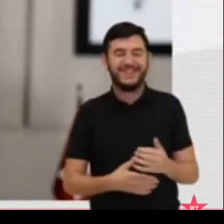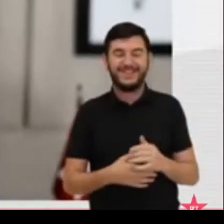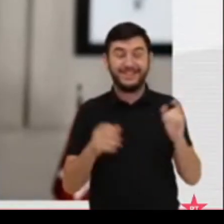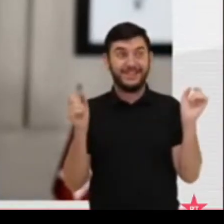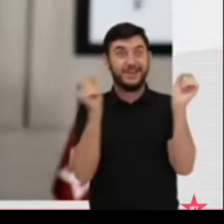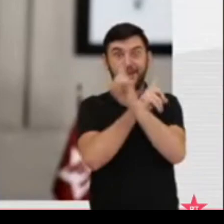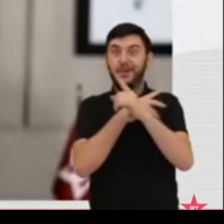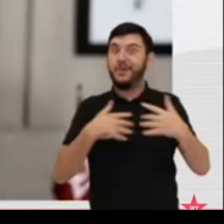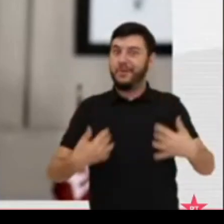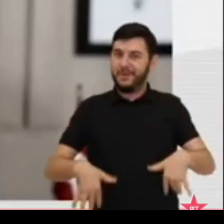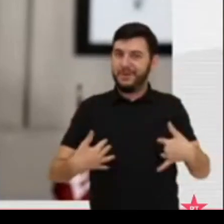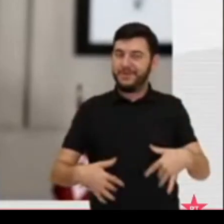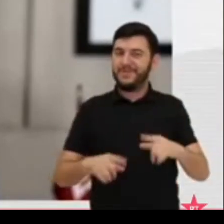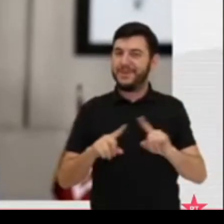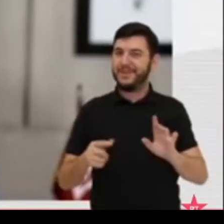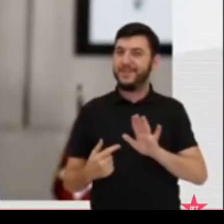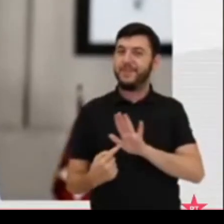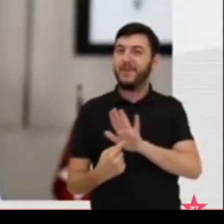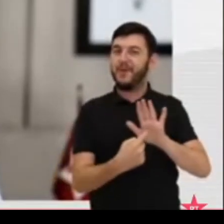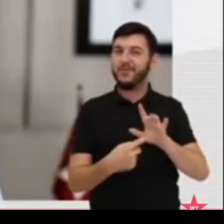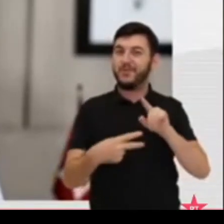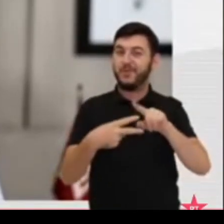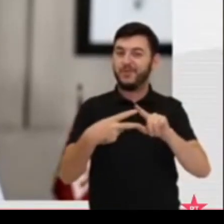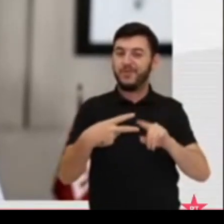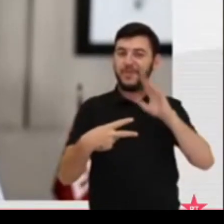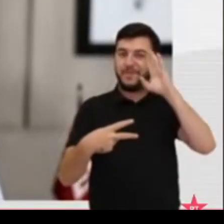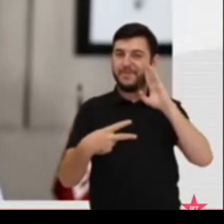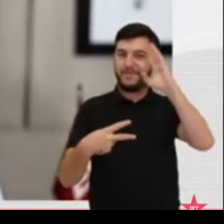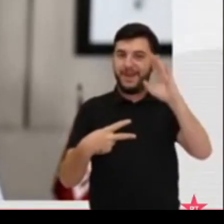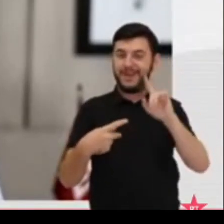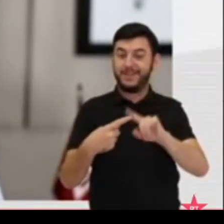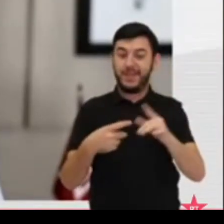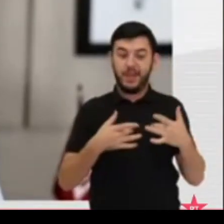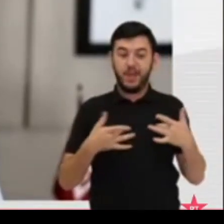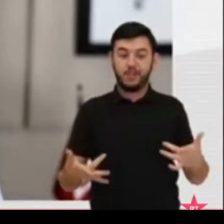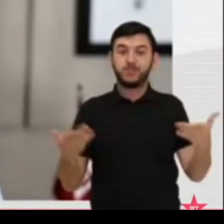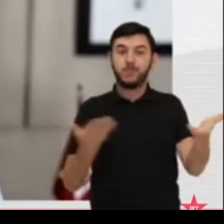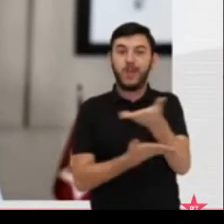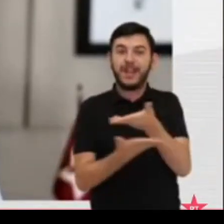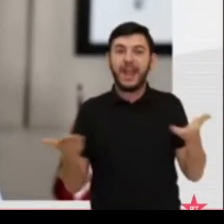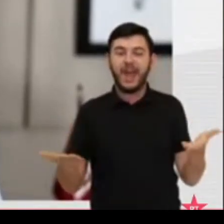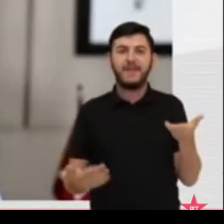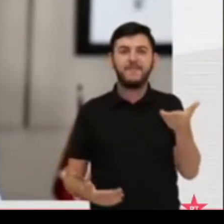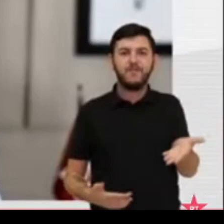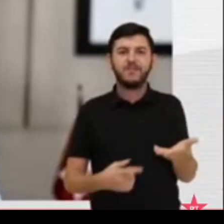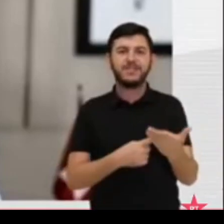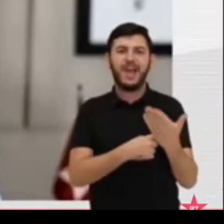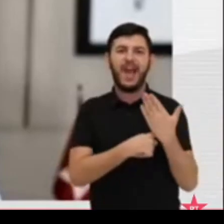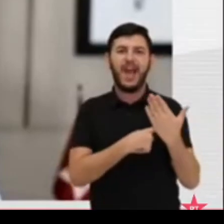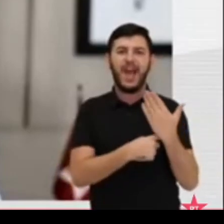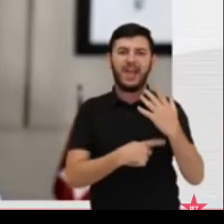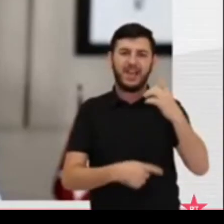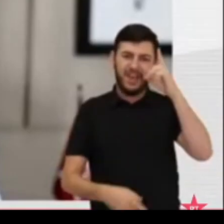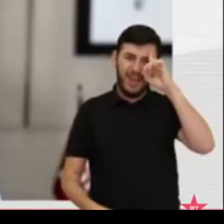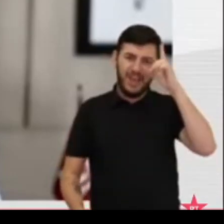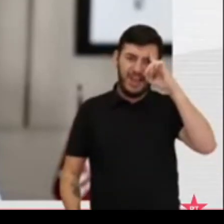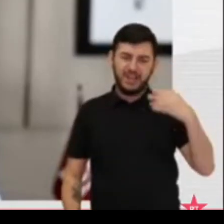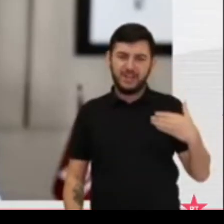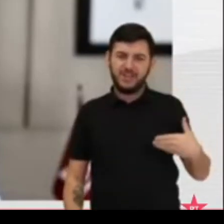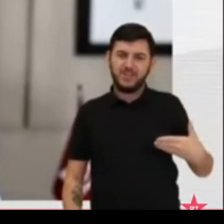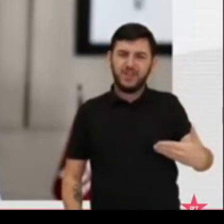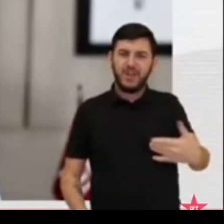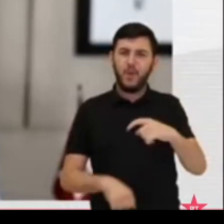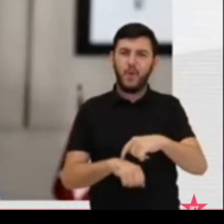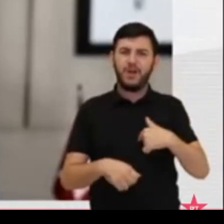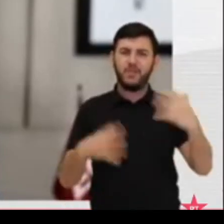primeira, a solidariedade. você esteve a meu lado durante cada dia da minha prisão injusta.